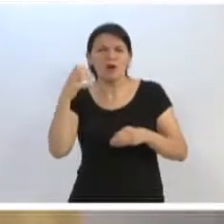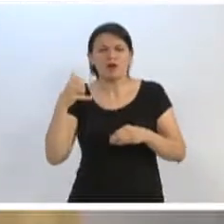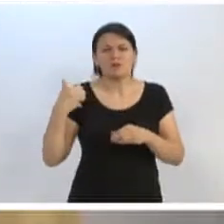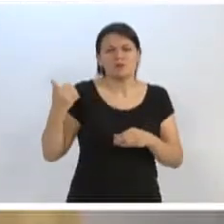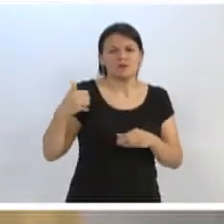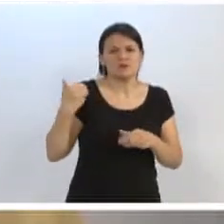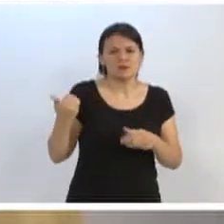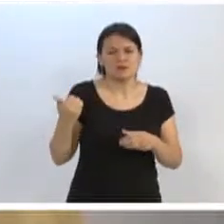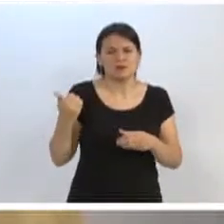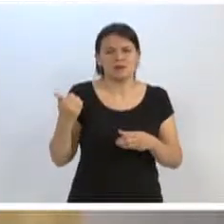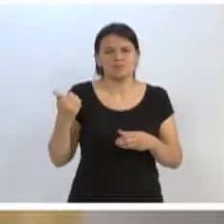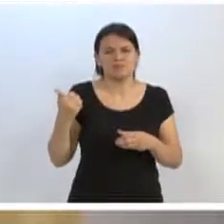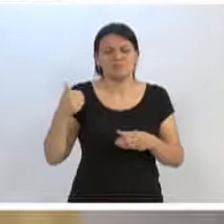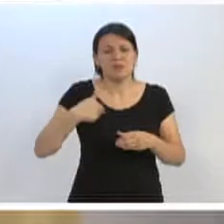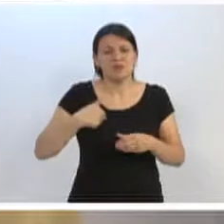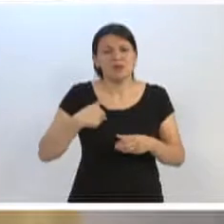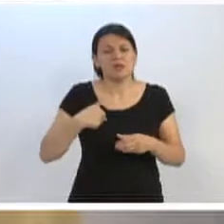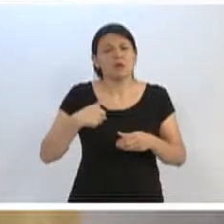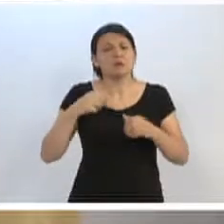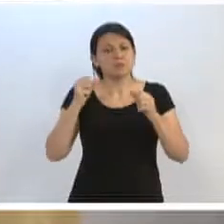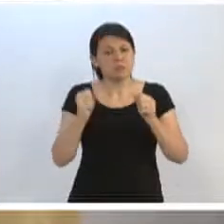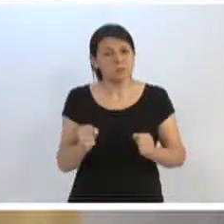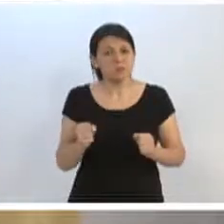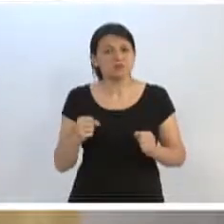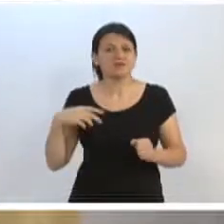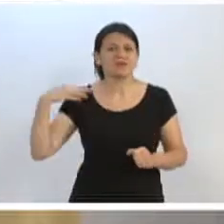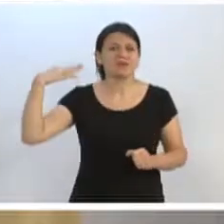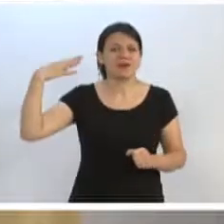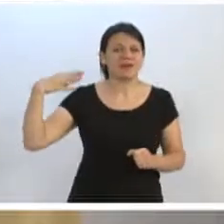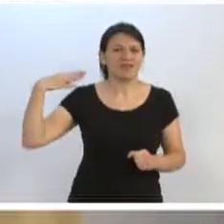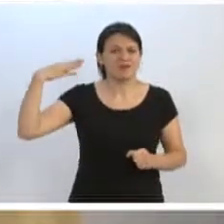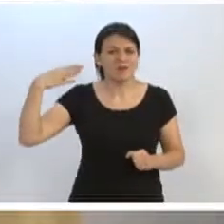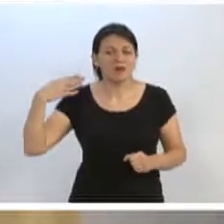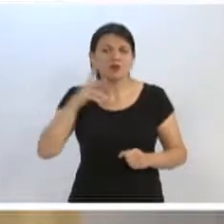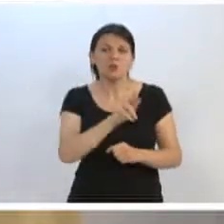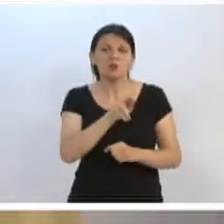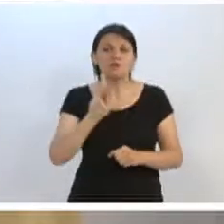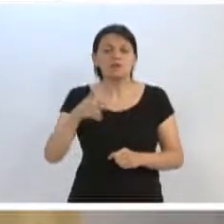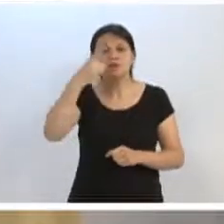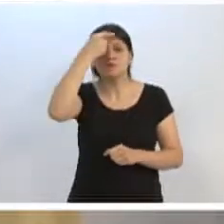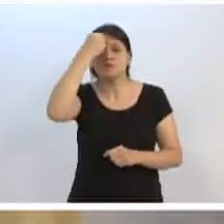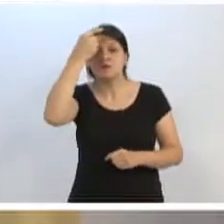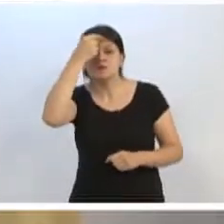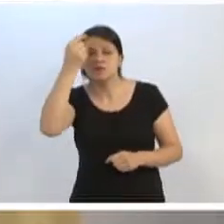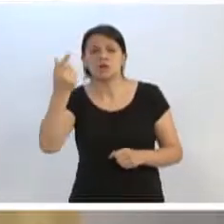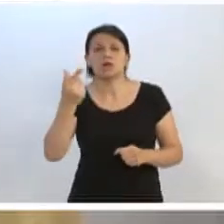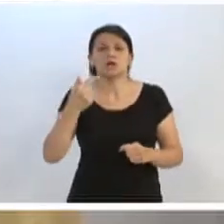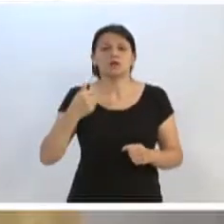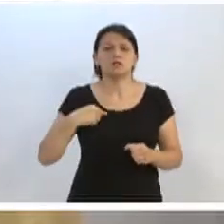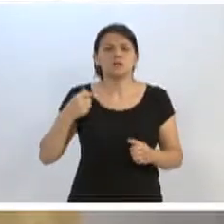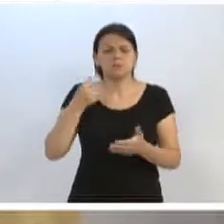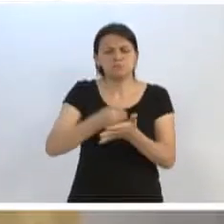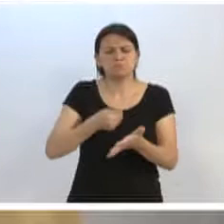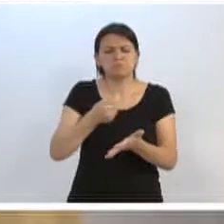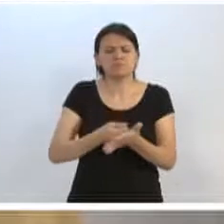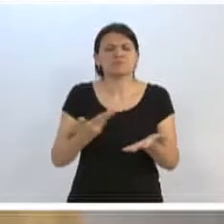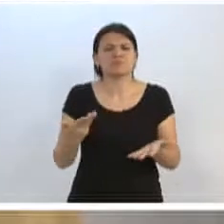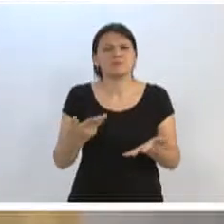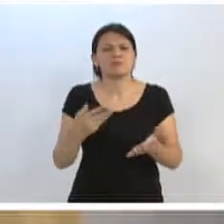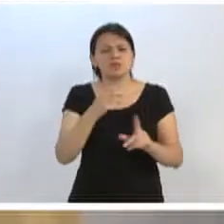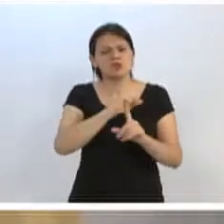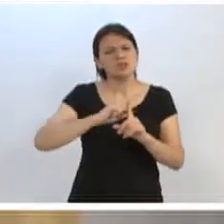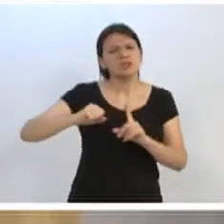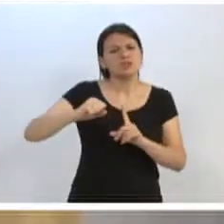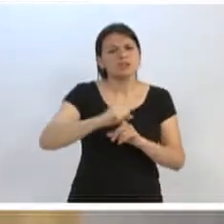cidade onde tive a possibilidade de ser advogado, professor universitário, de fazer minha militância social e de ser conduzido nessa